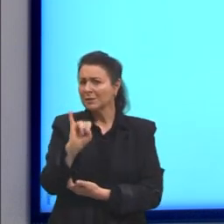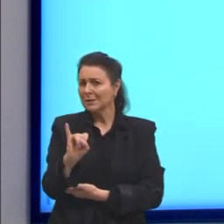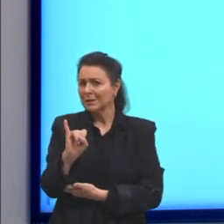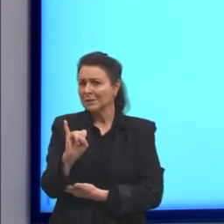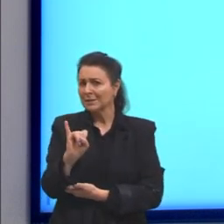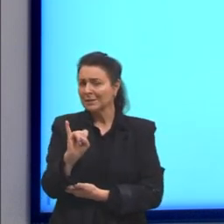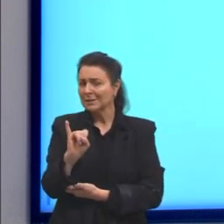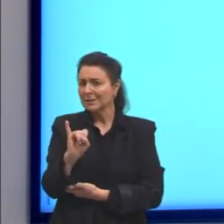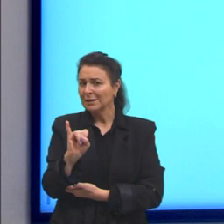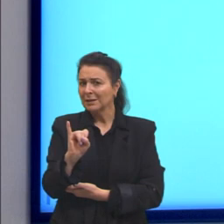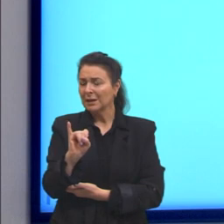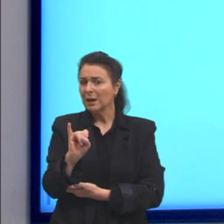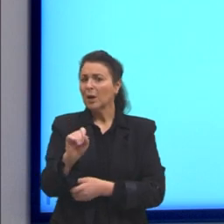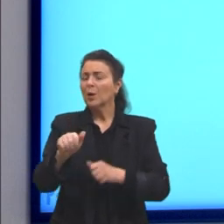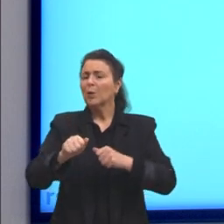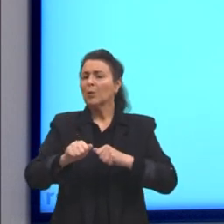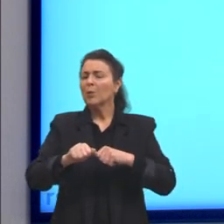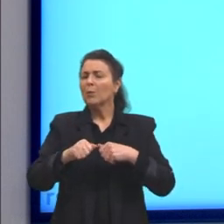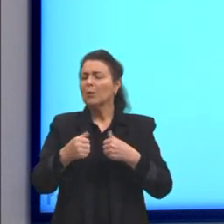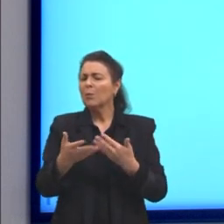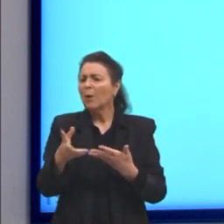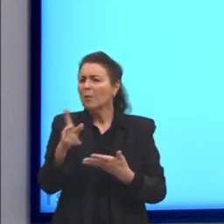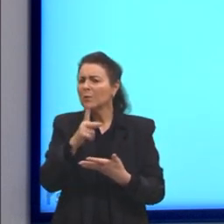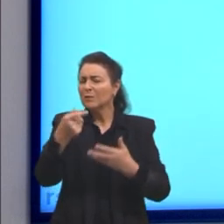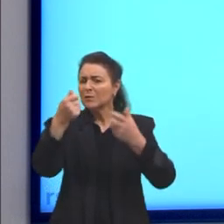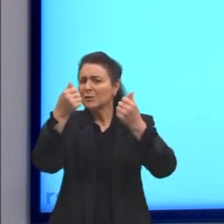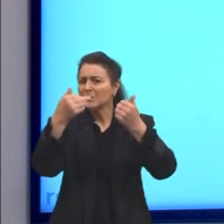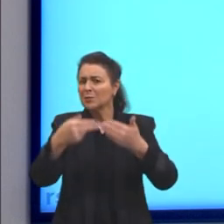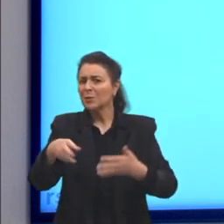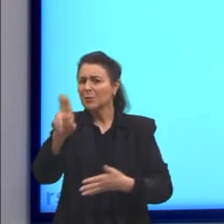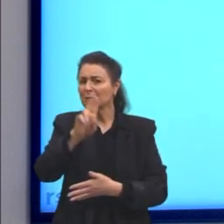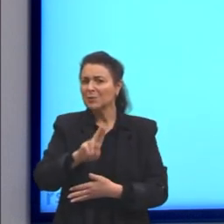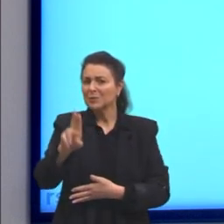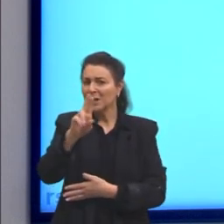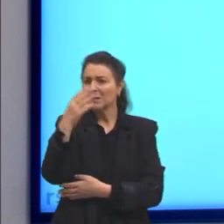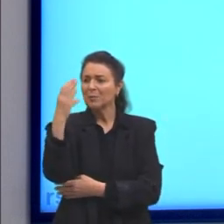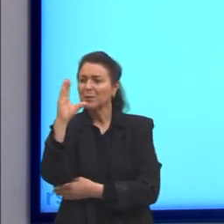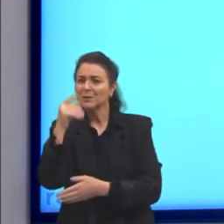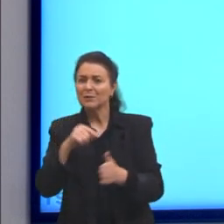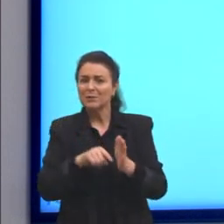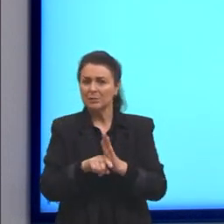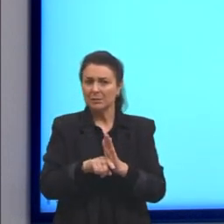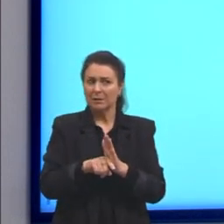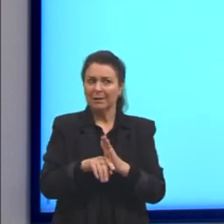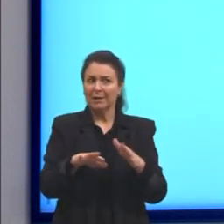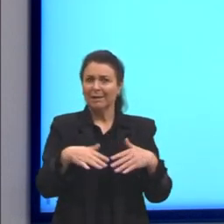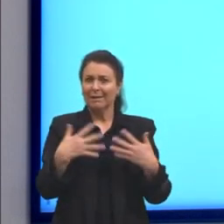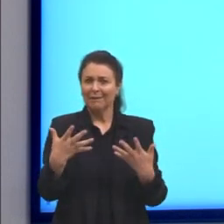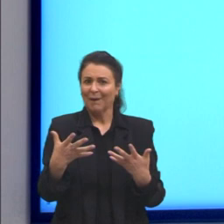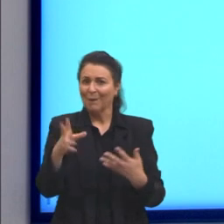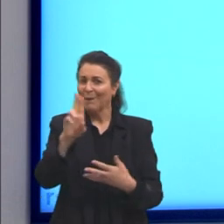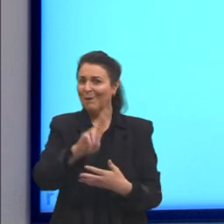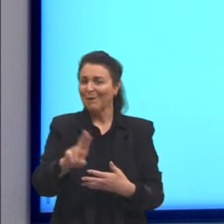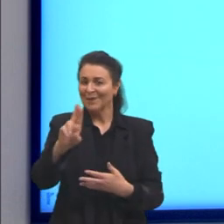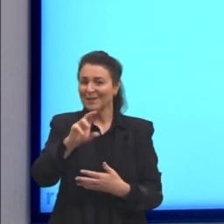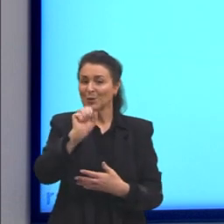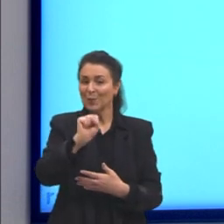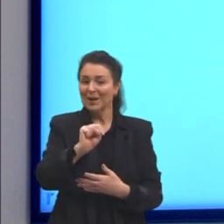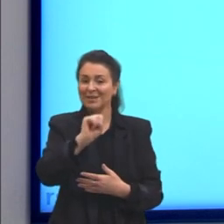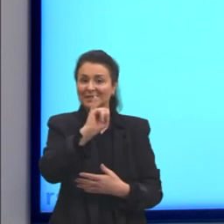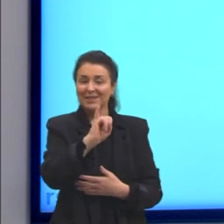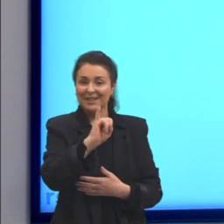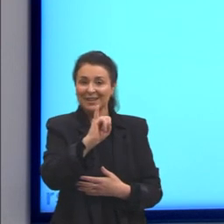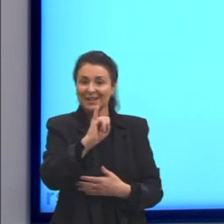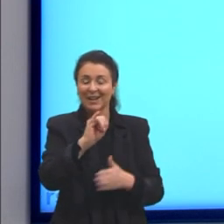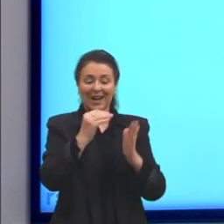parar para pensar, qual que eu disse para vocês que é utilizada pelos cientistas? Então, a gente utiliza no SI a